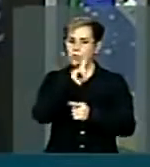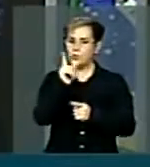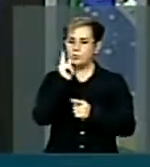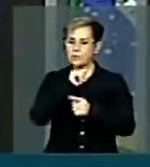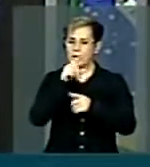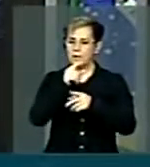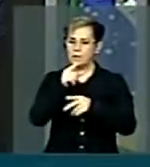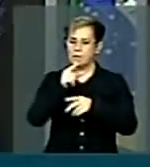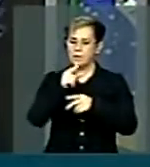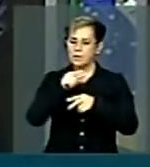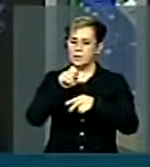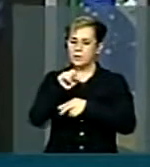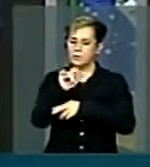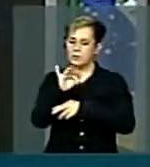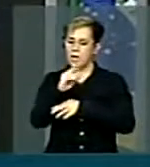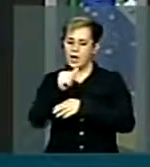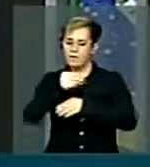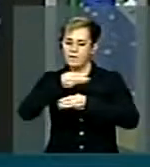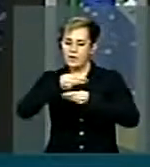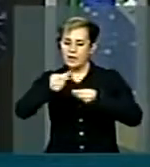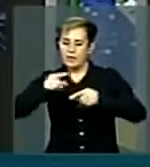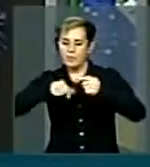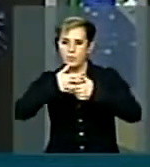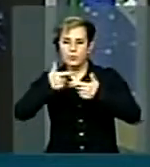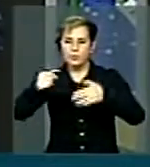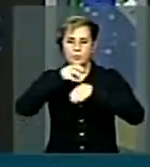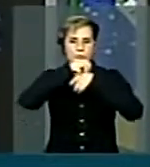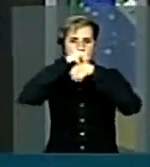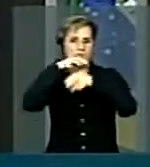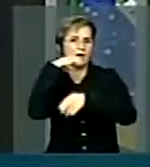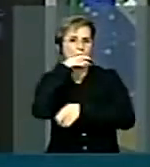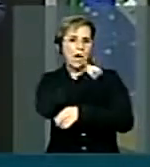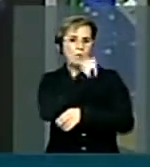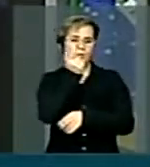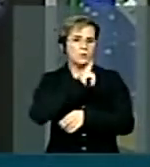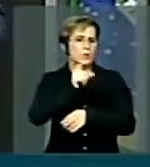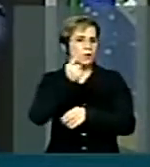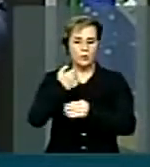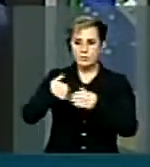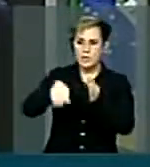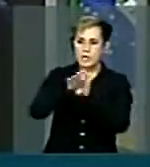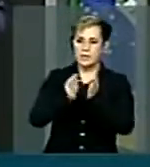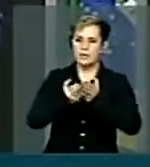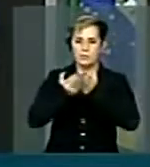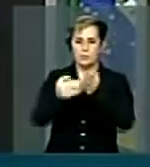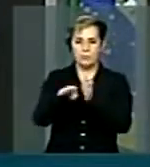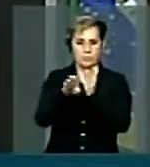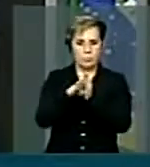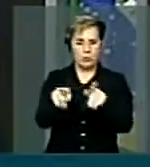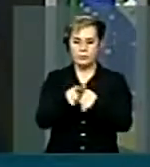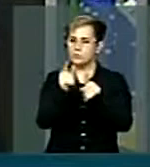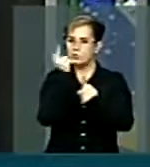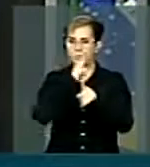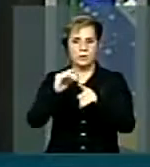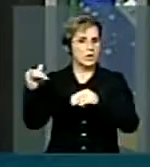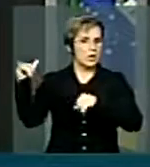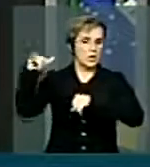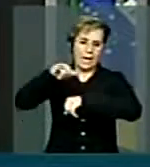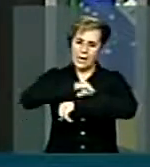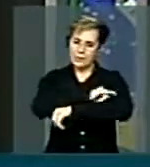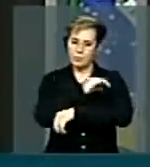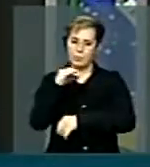que dificulta o acesso dos nossos produtos aos nossos portos e aeroportos e que